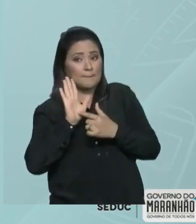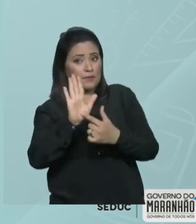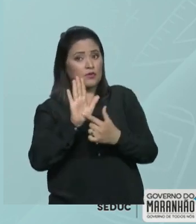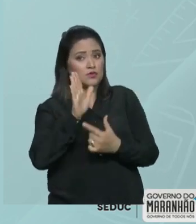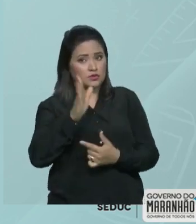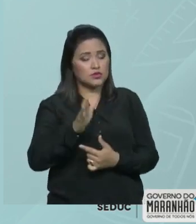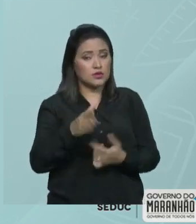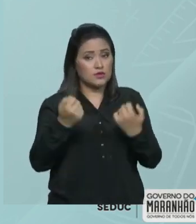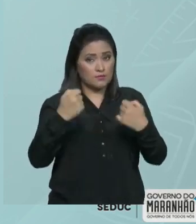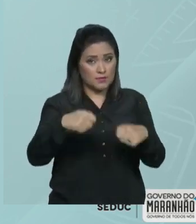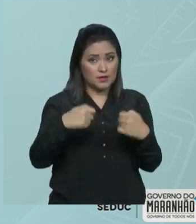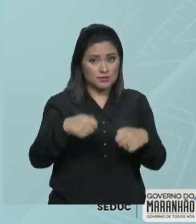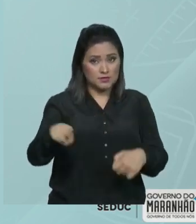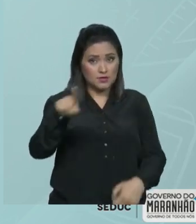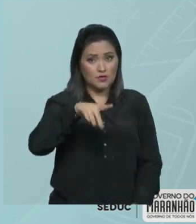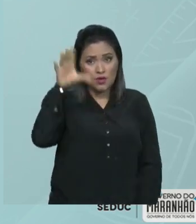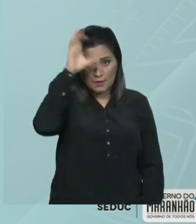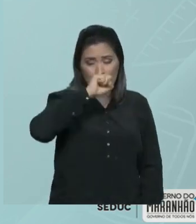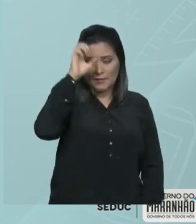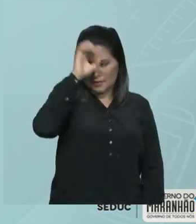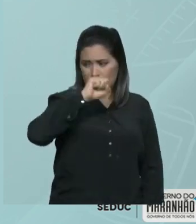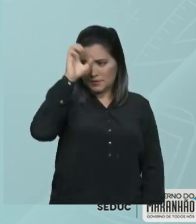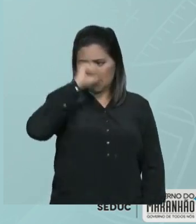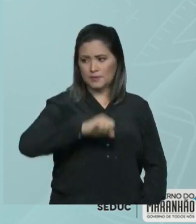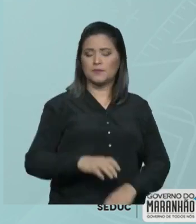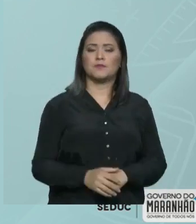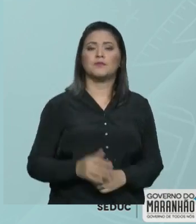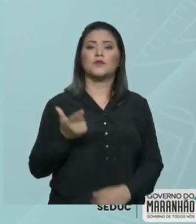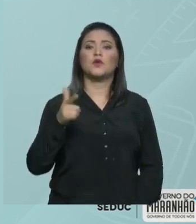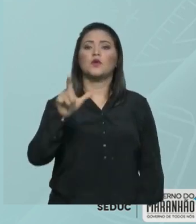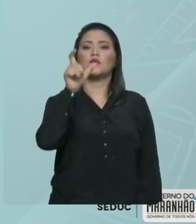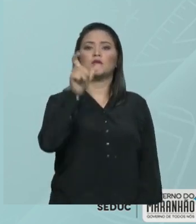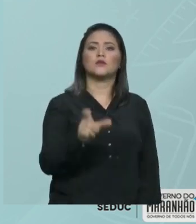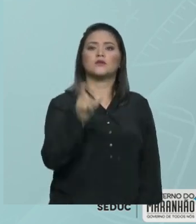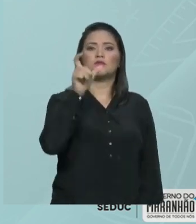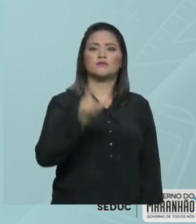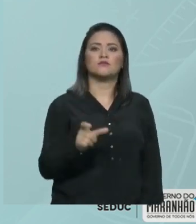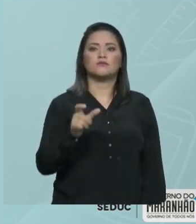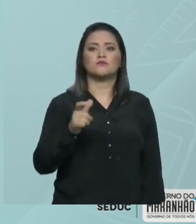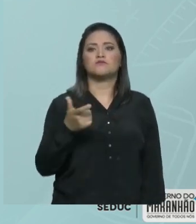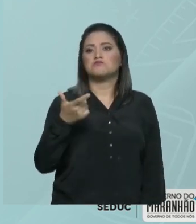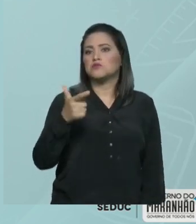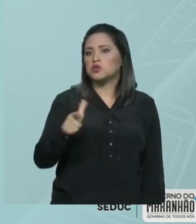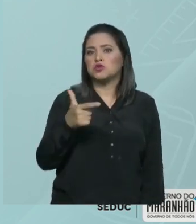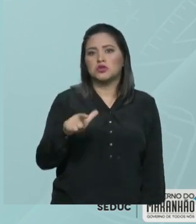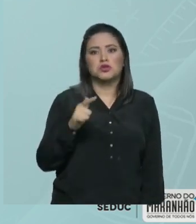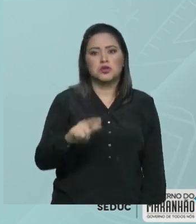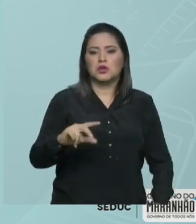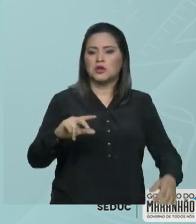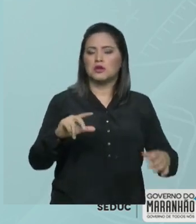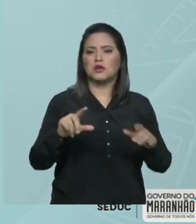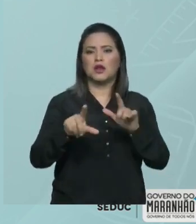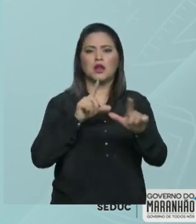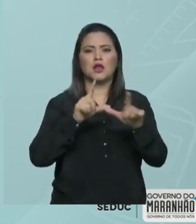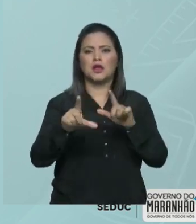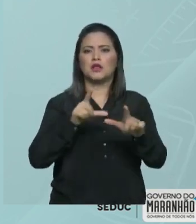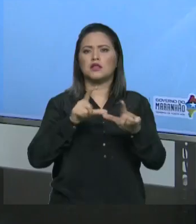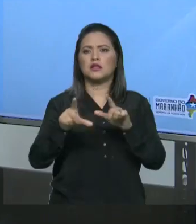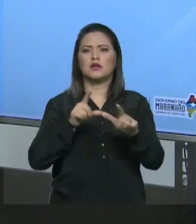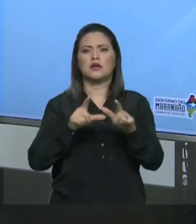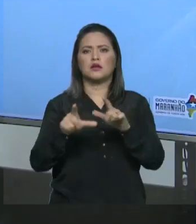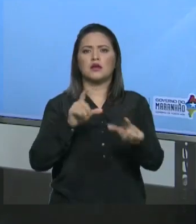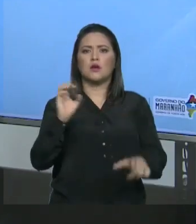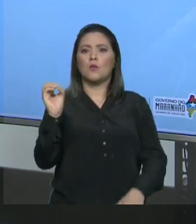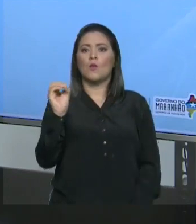memorizá-los. Outra característica. Não possui símbolo para representar o zero. Diferente do nosso sistema,